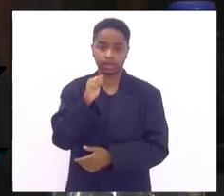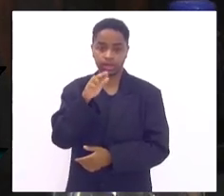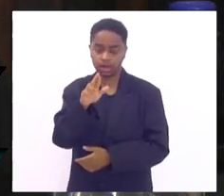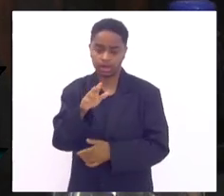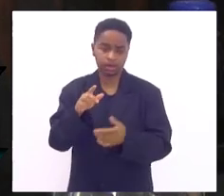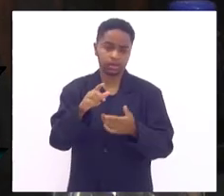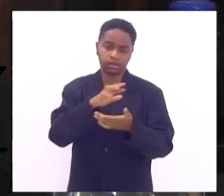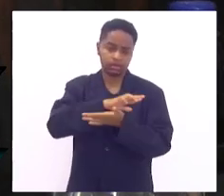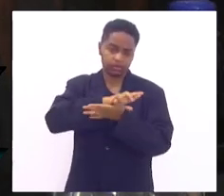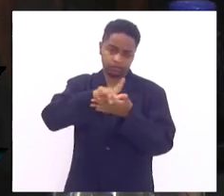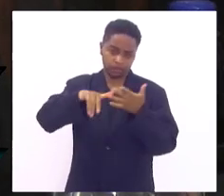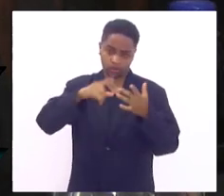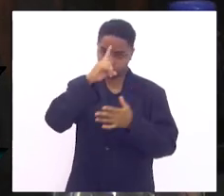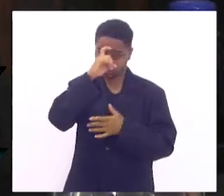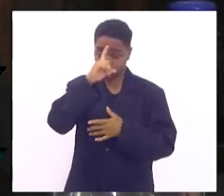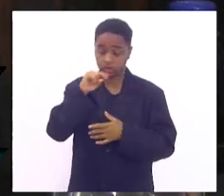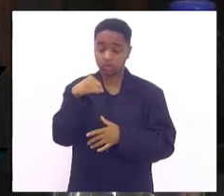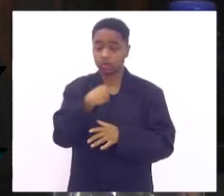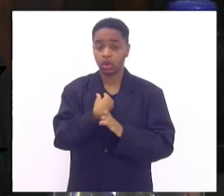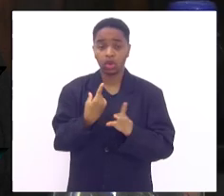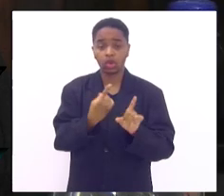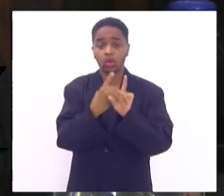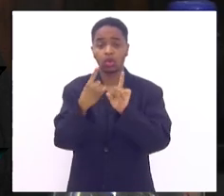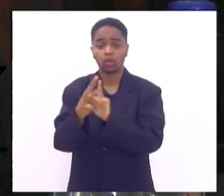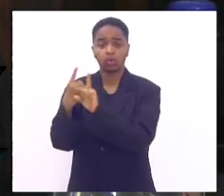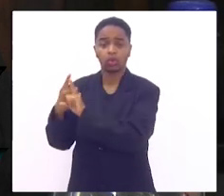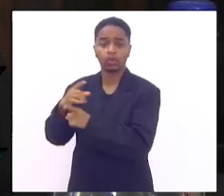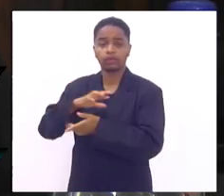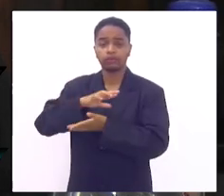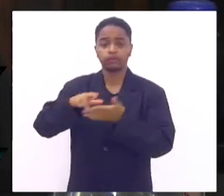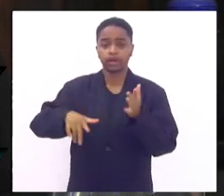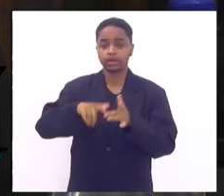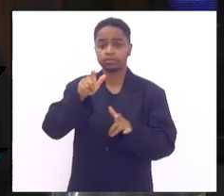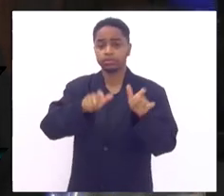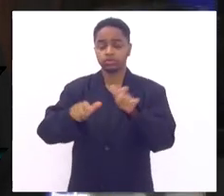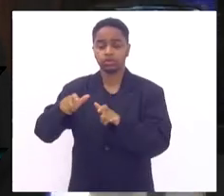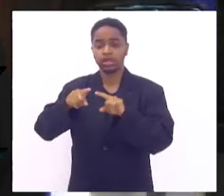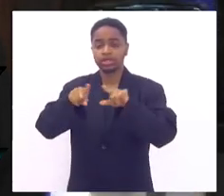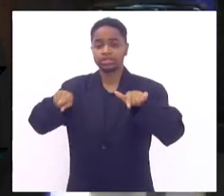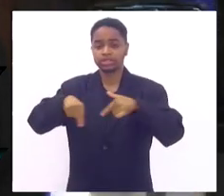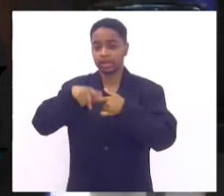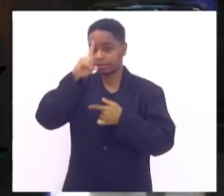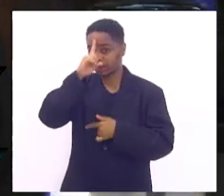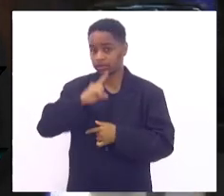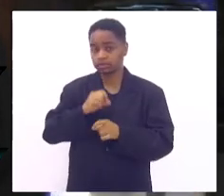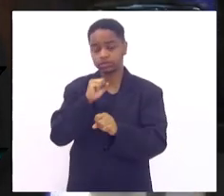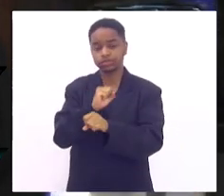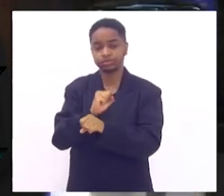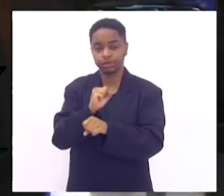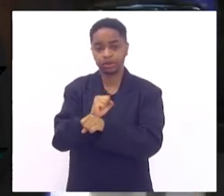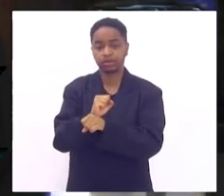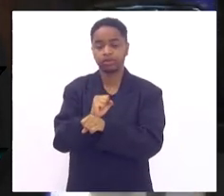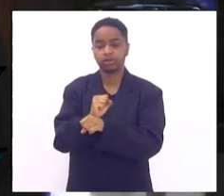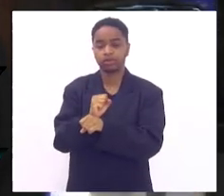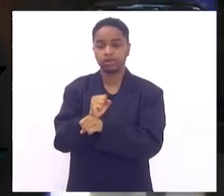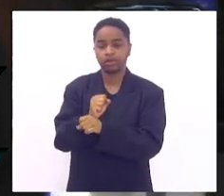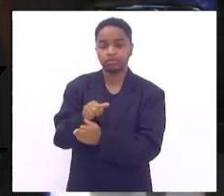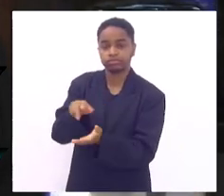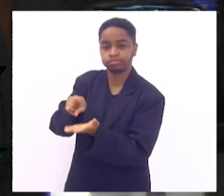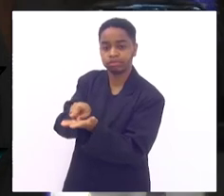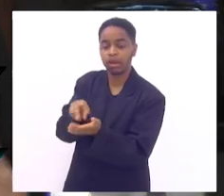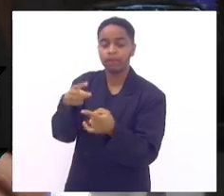Weitz nós vamos encontrar dezenas de pacientes na sala amarela aguardando internação com um pé com um pé